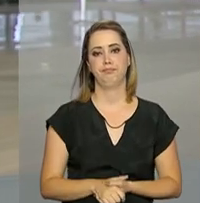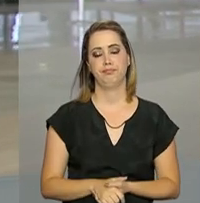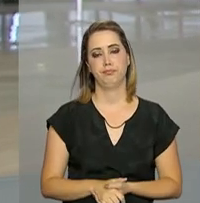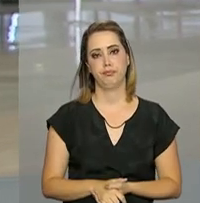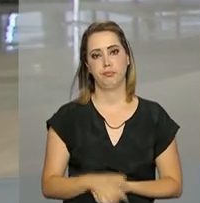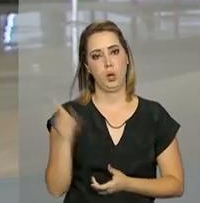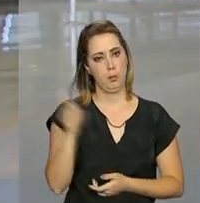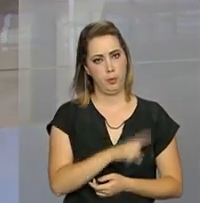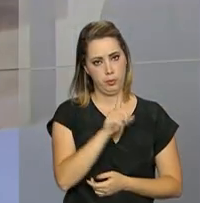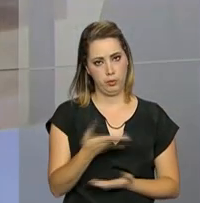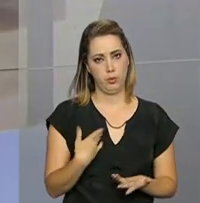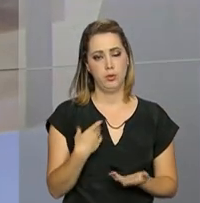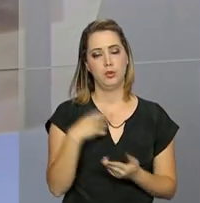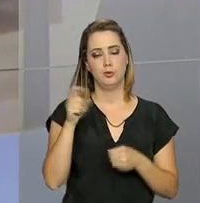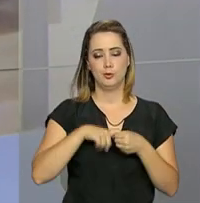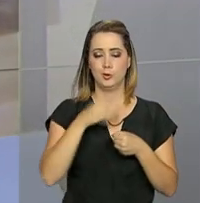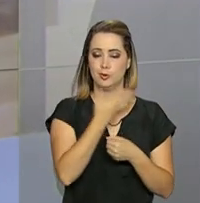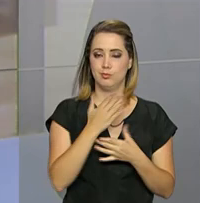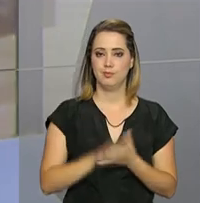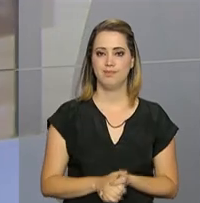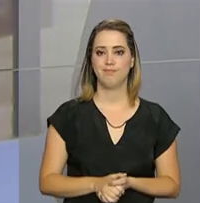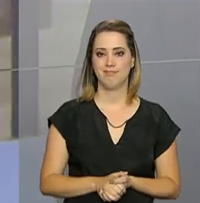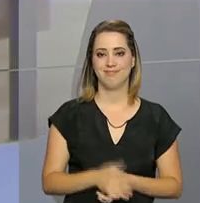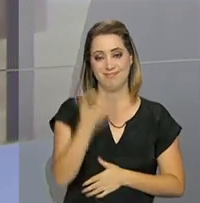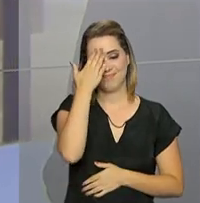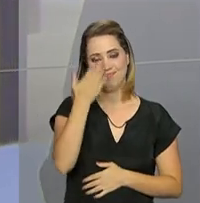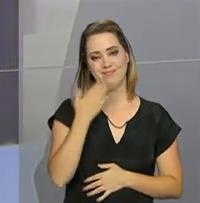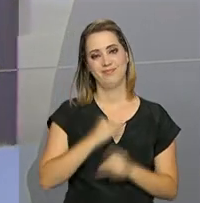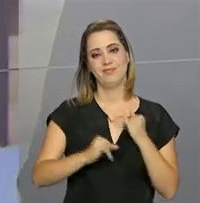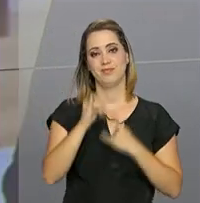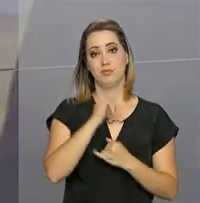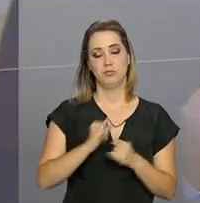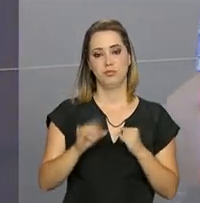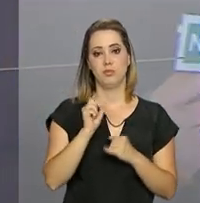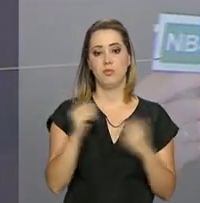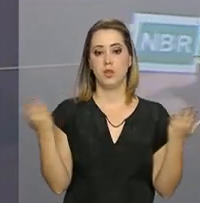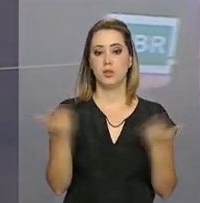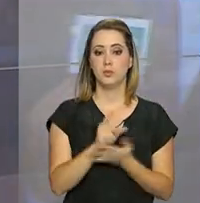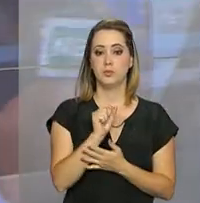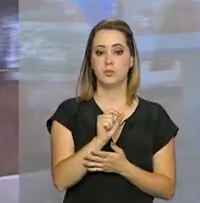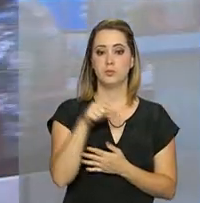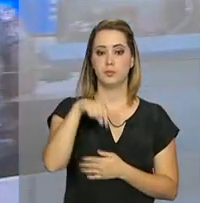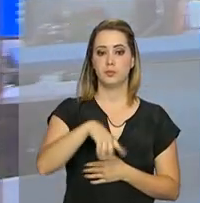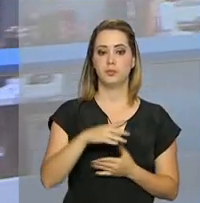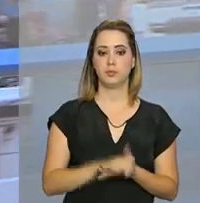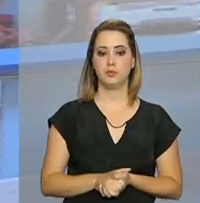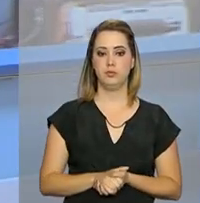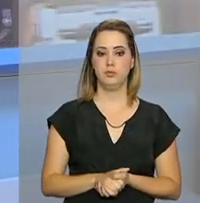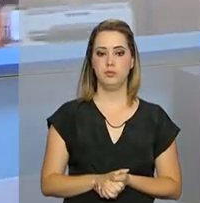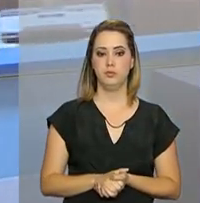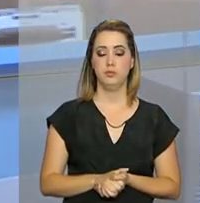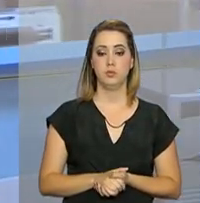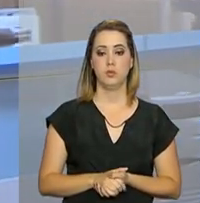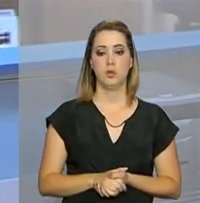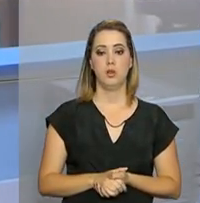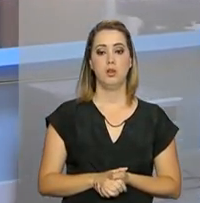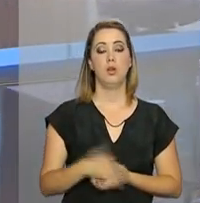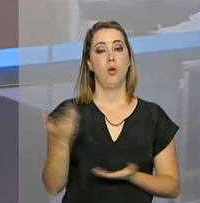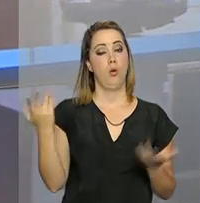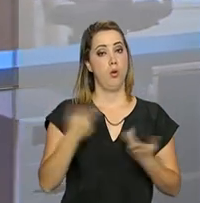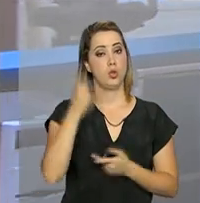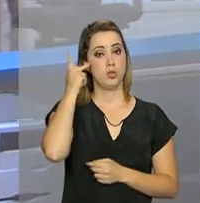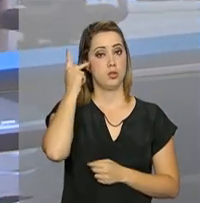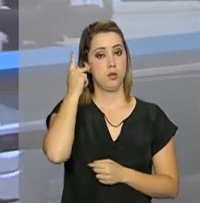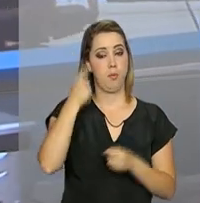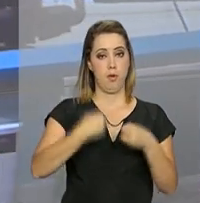Eu volto com você no estúdio, Roberto. Obrigado, Paulo La Salve, pelas informações ao vivo aqui para a gente. E em Ribeirão Preto, hoje pela